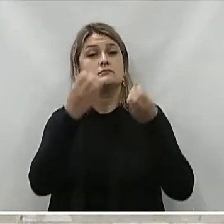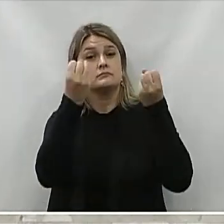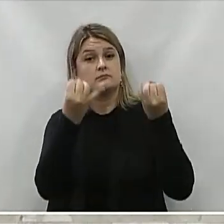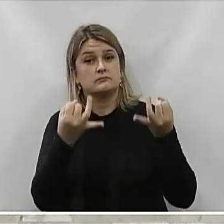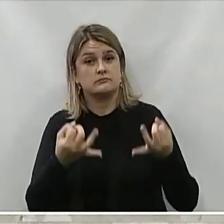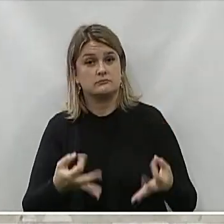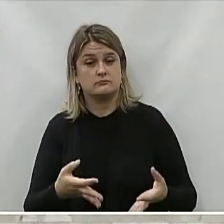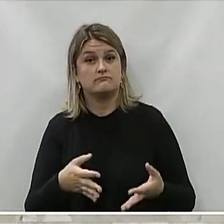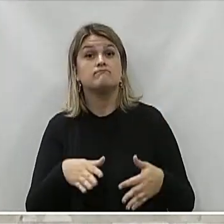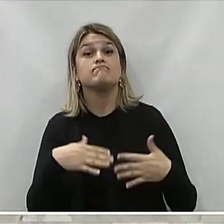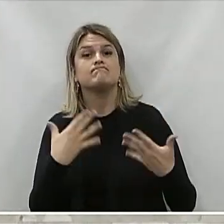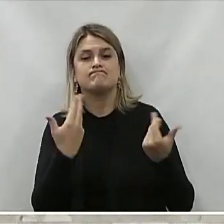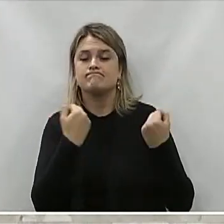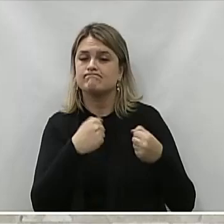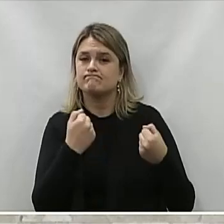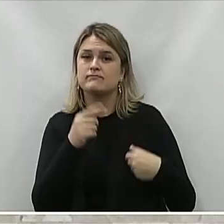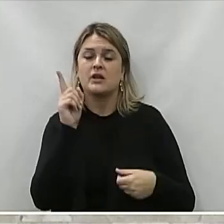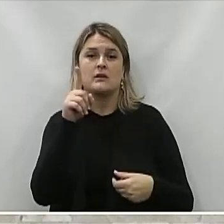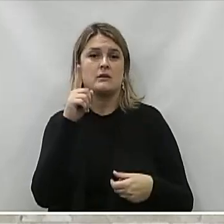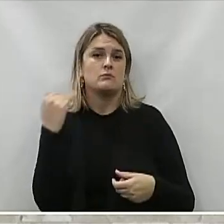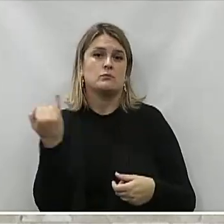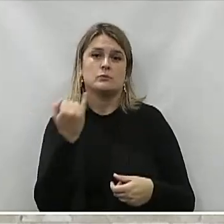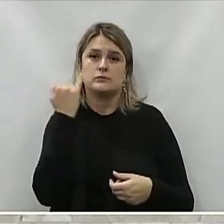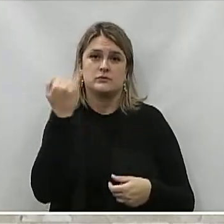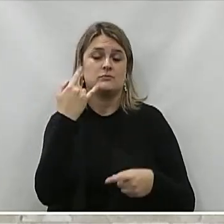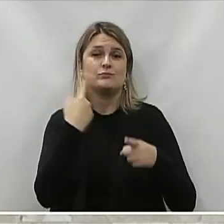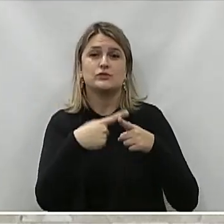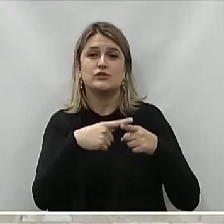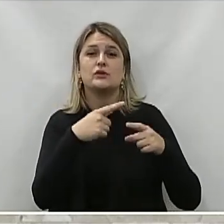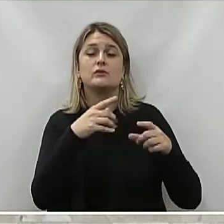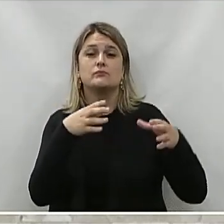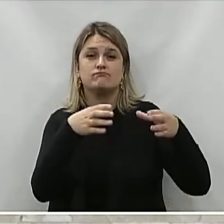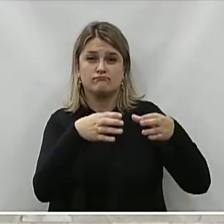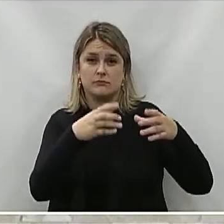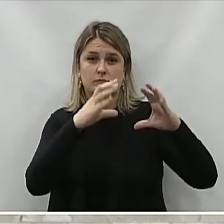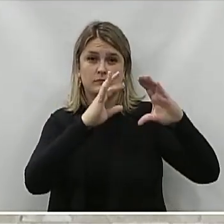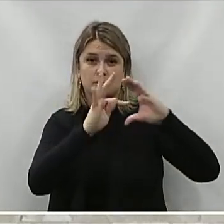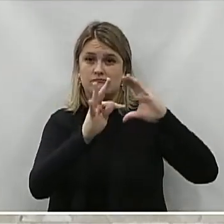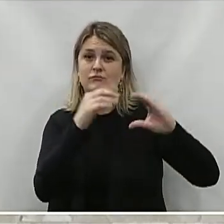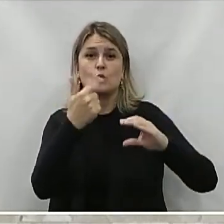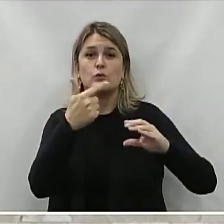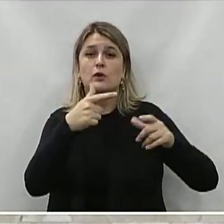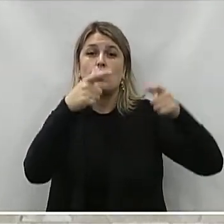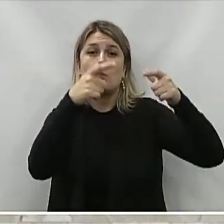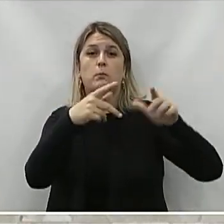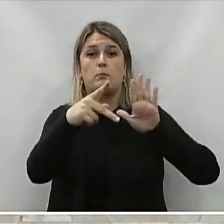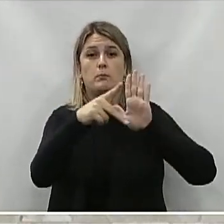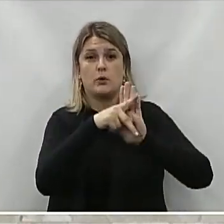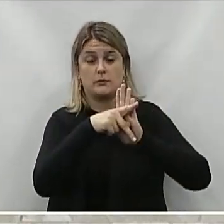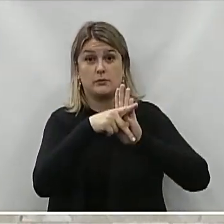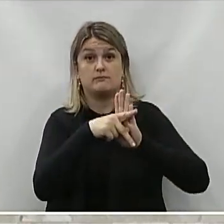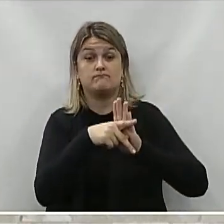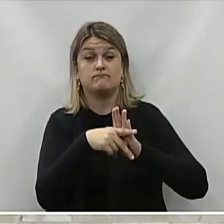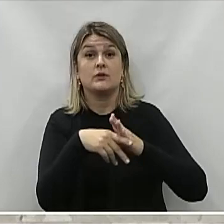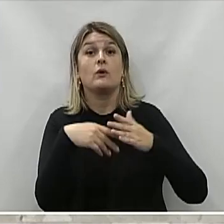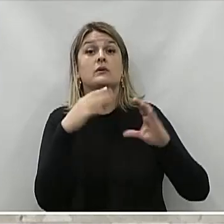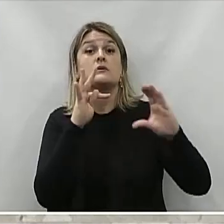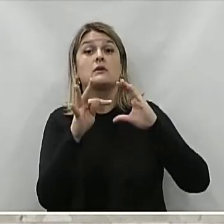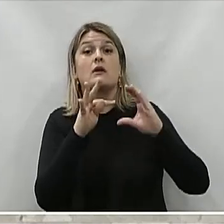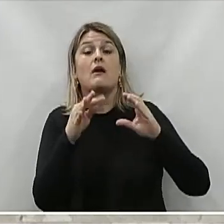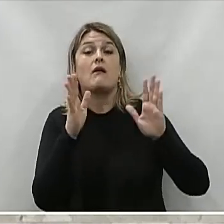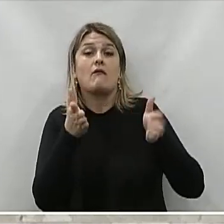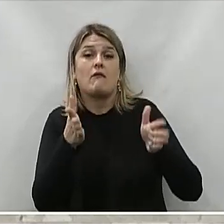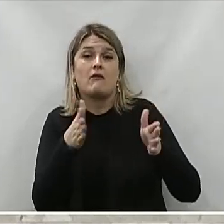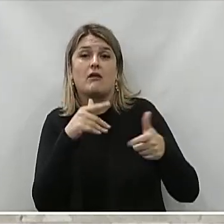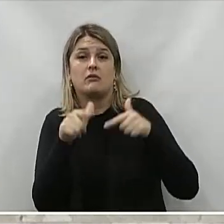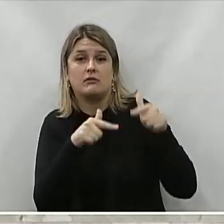Justificativa Tal medida Se faz necessário Tendo em vista Que o Conselho Tutelar Não tem uma sede própria Sendo que o local Que o Conselho Tutelar Está